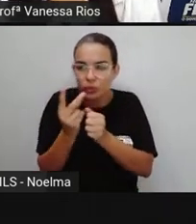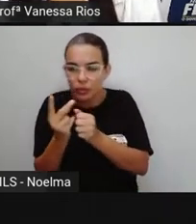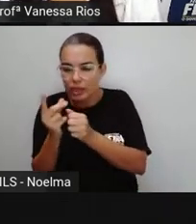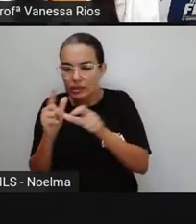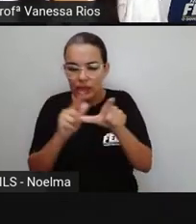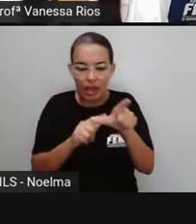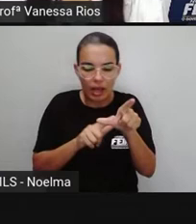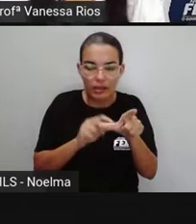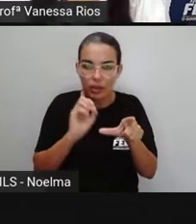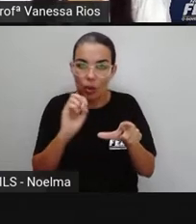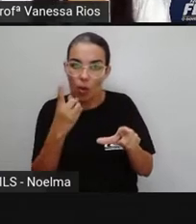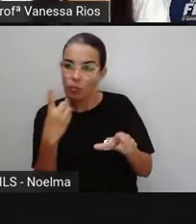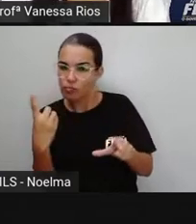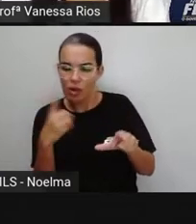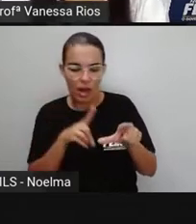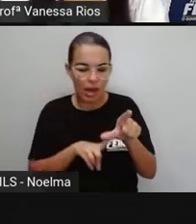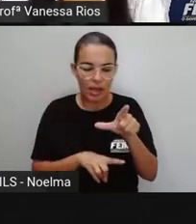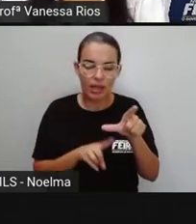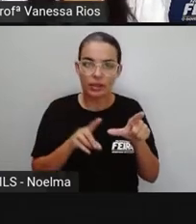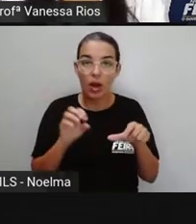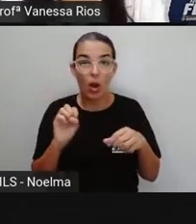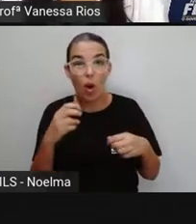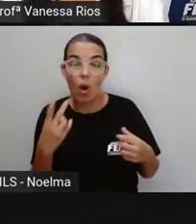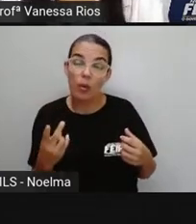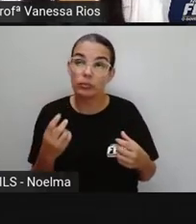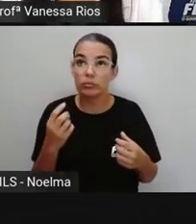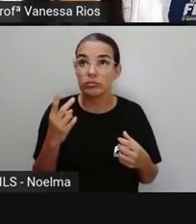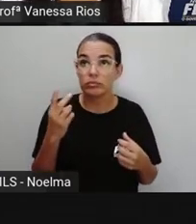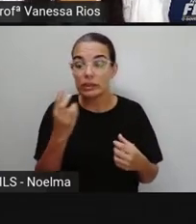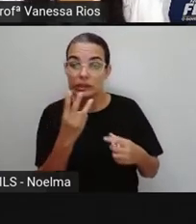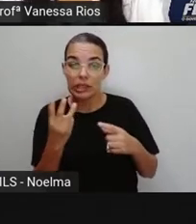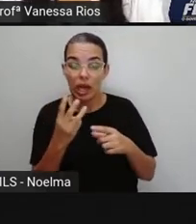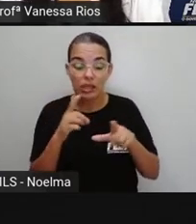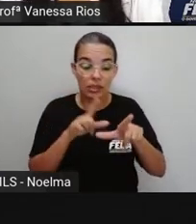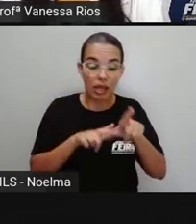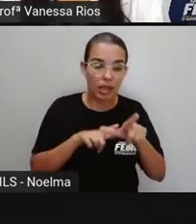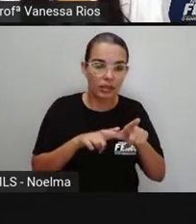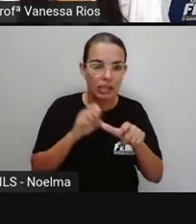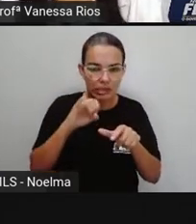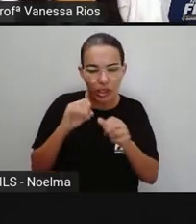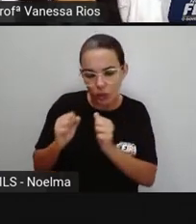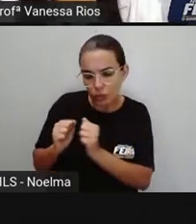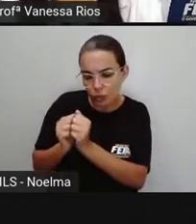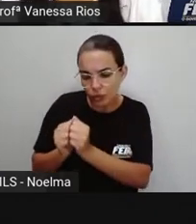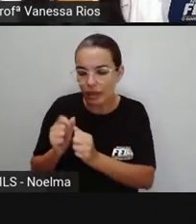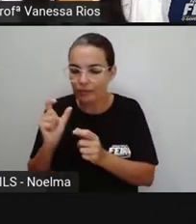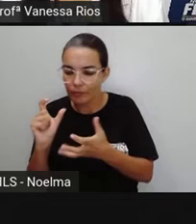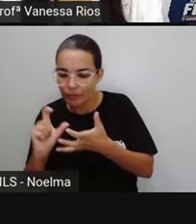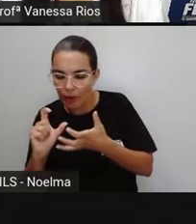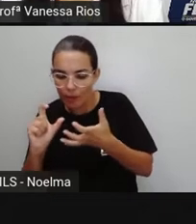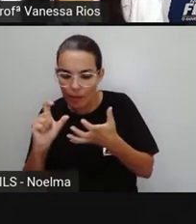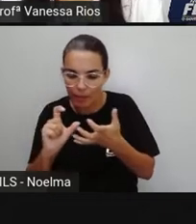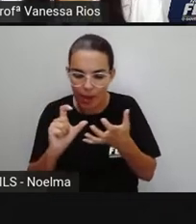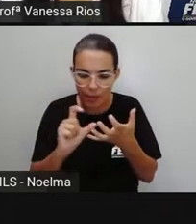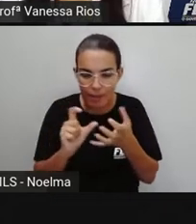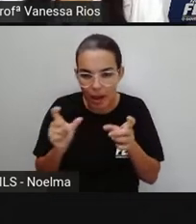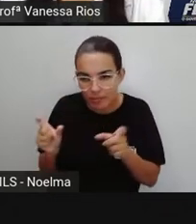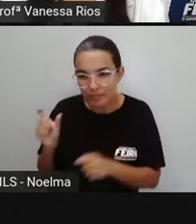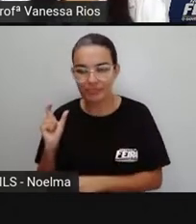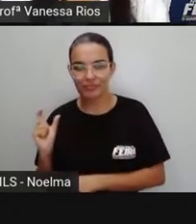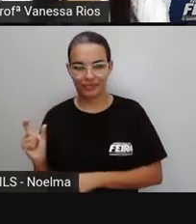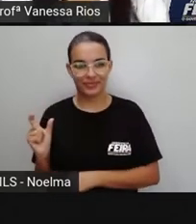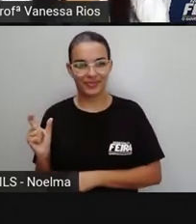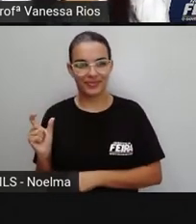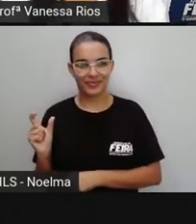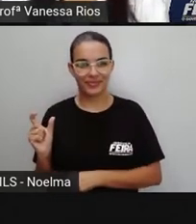uma letra só, às vezes três letras, né, juntas que vão formando a palavra. E